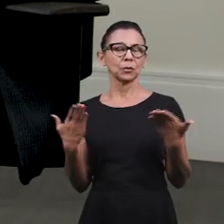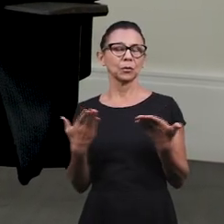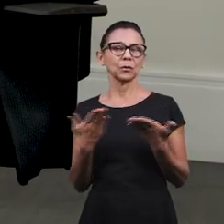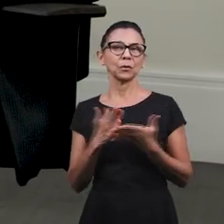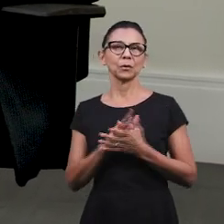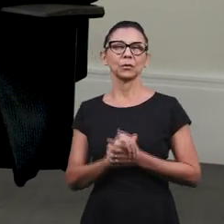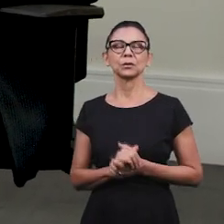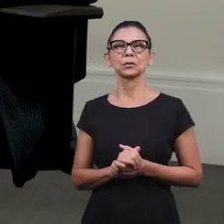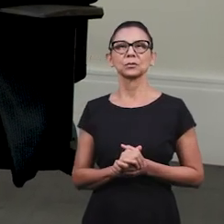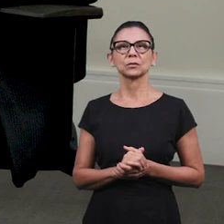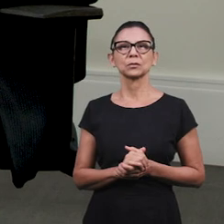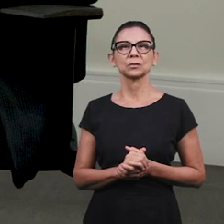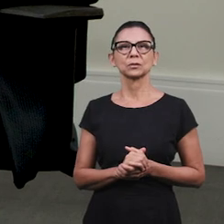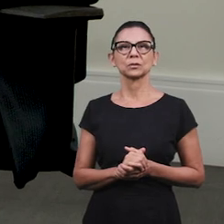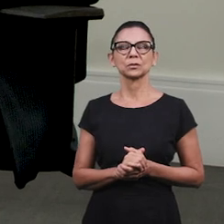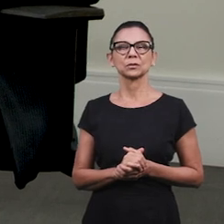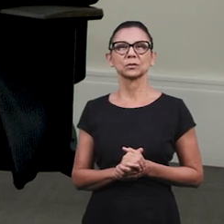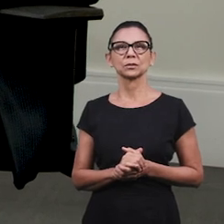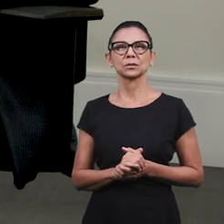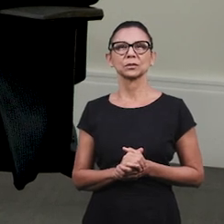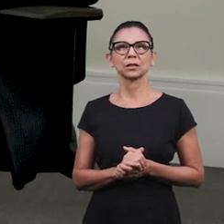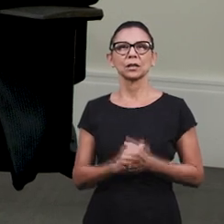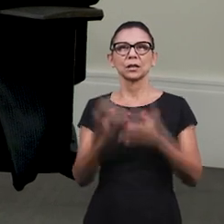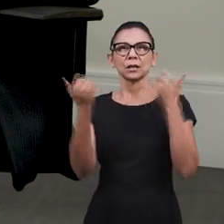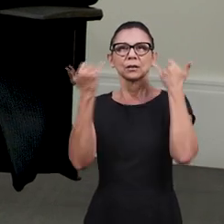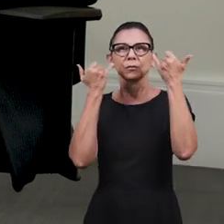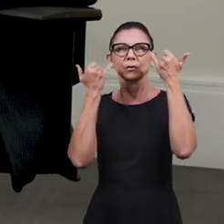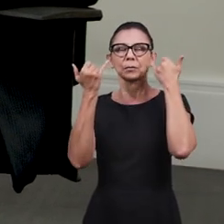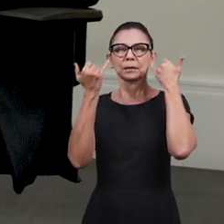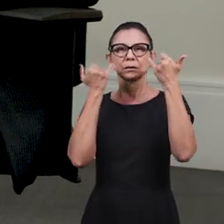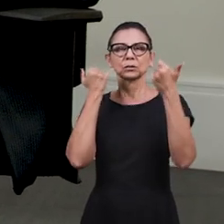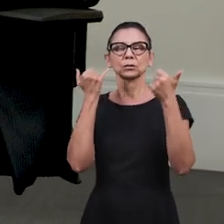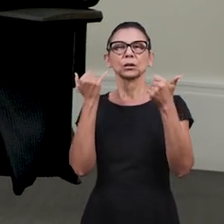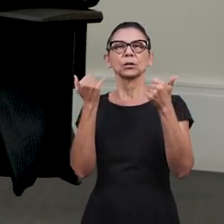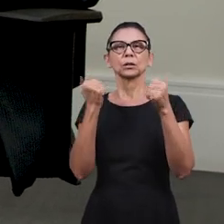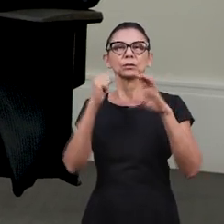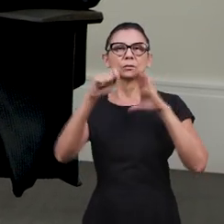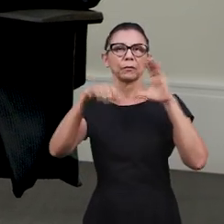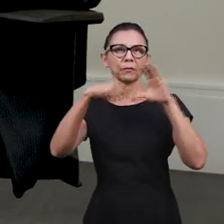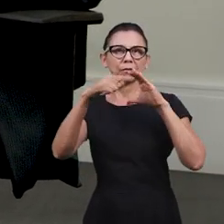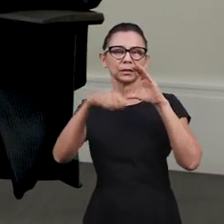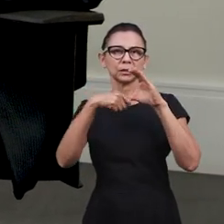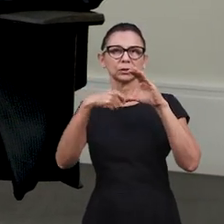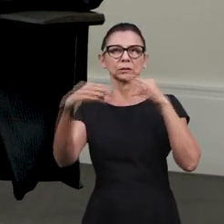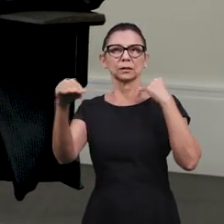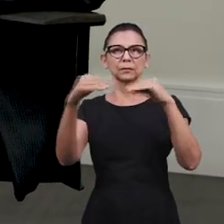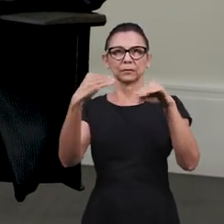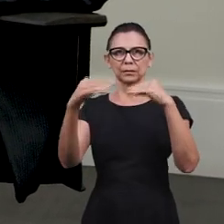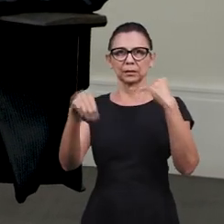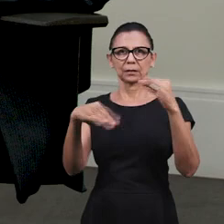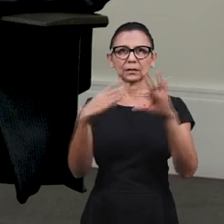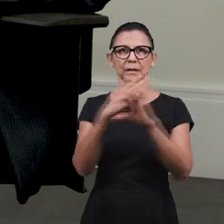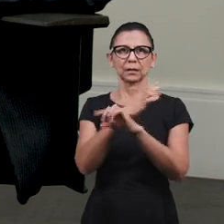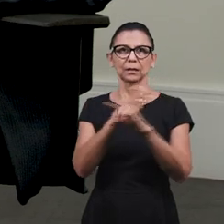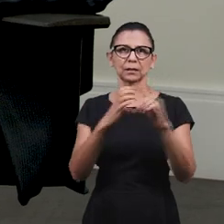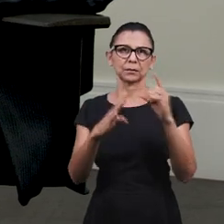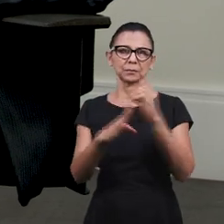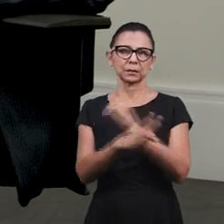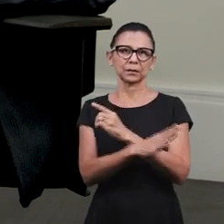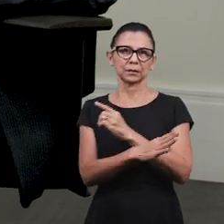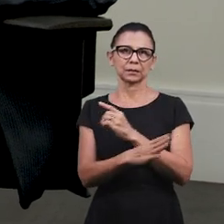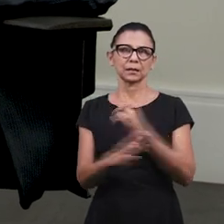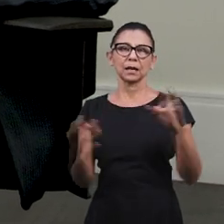estaremos aqui para antecipar as informações dos vídeos que foram enviados para a nossa Escola Bíblica em